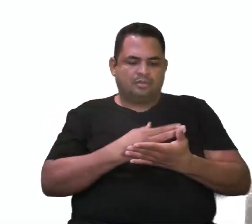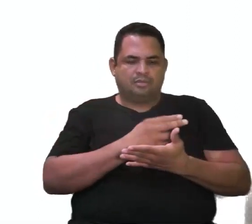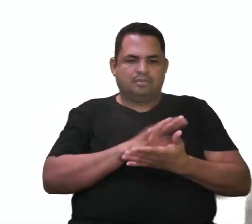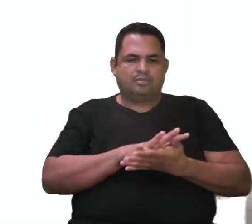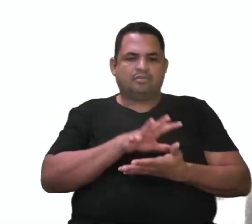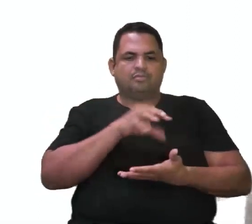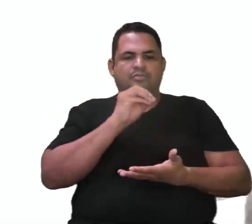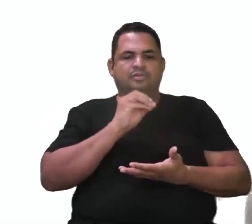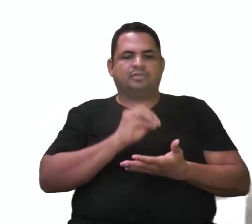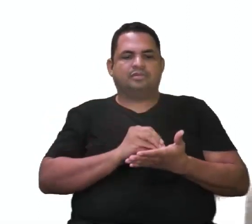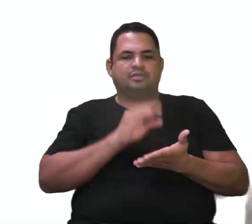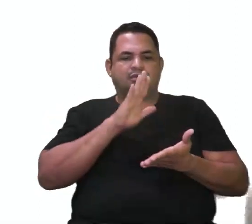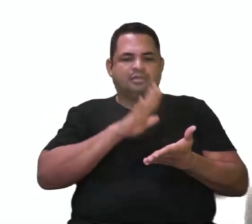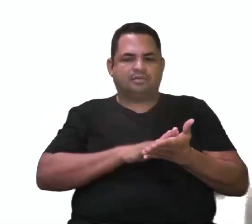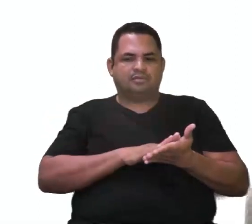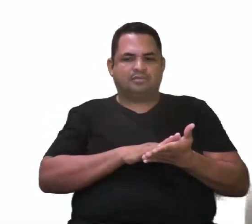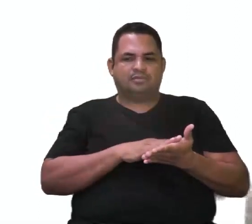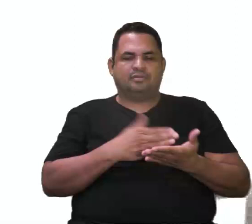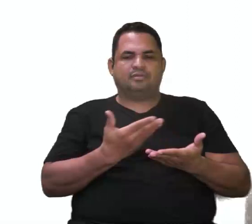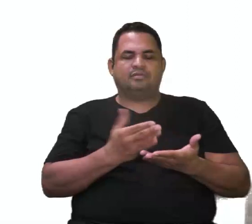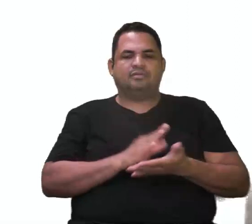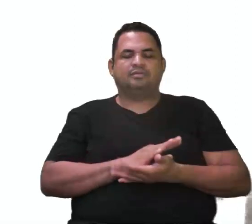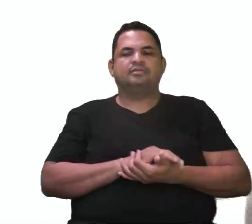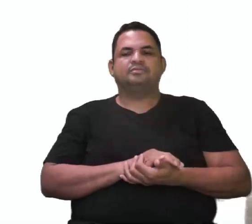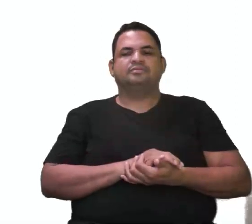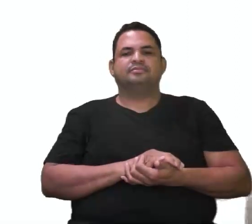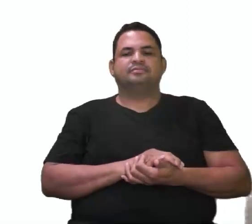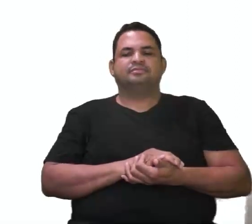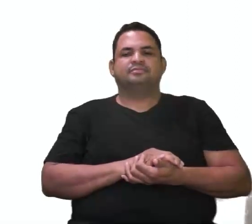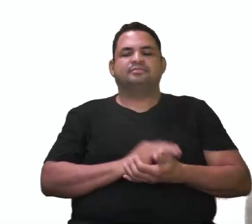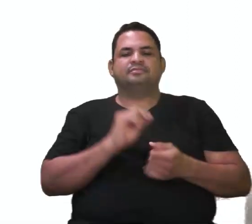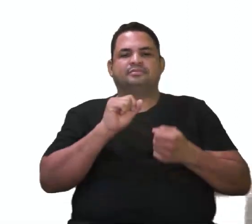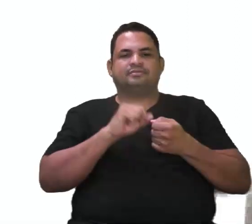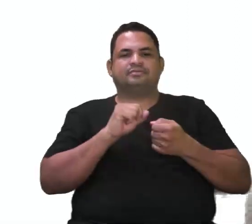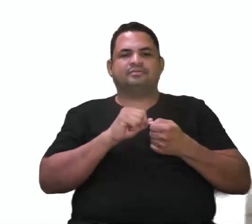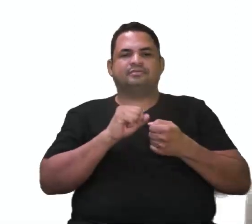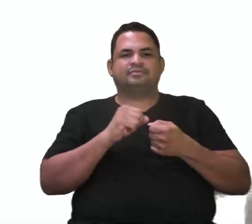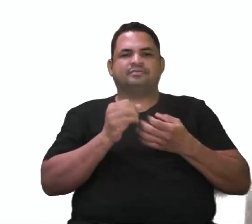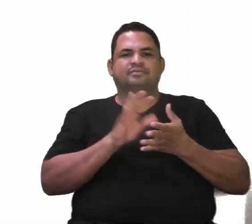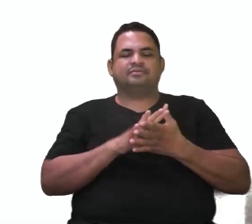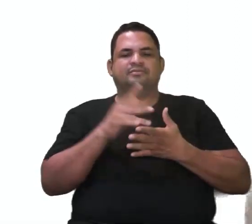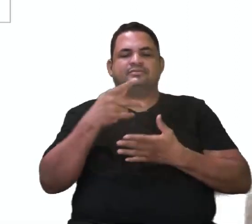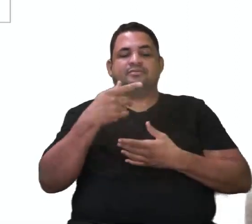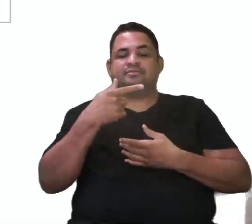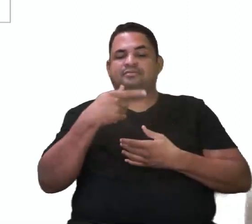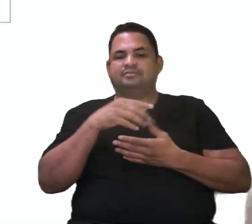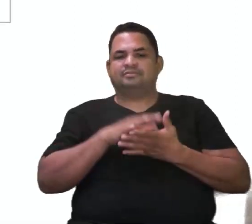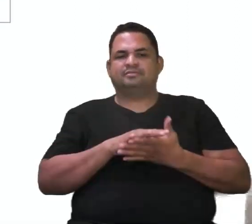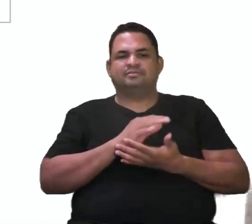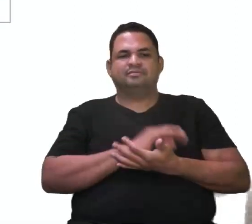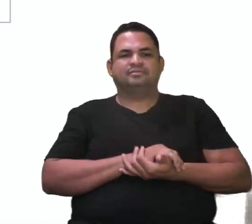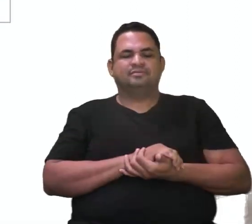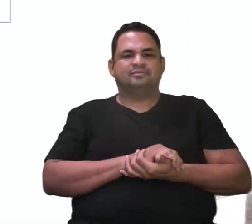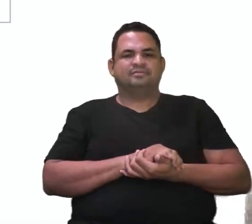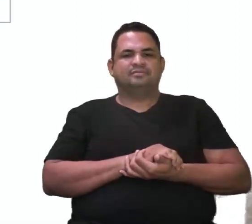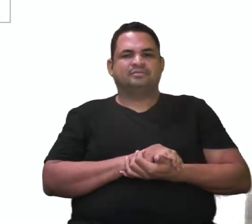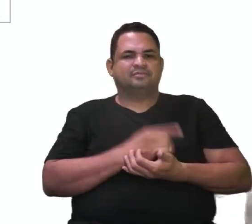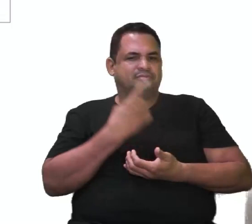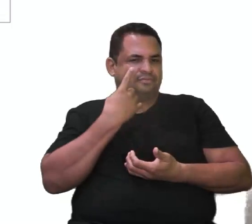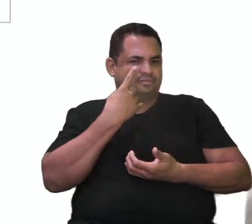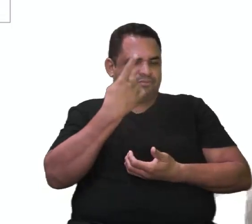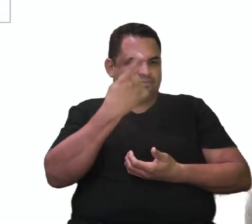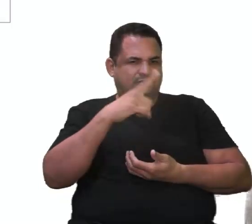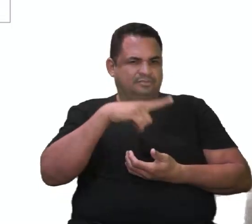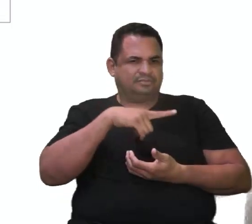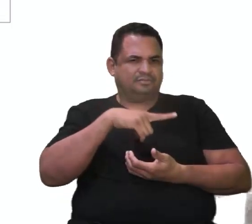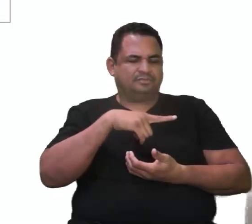no teu caderno. Dá um jeito, tá bom? Faz aí o teu trabalho, tá bom? Mas olha aqui o que a